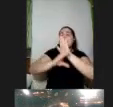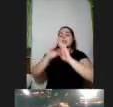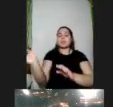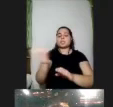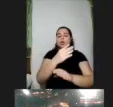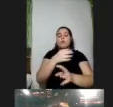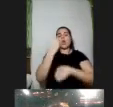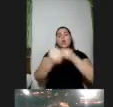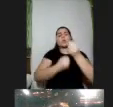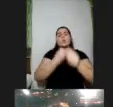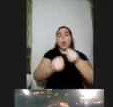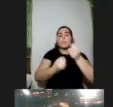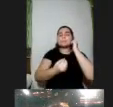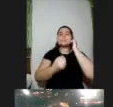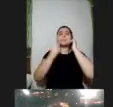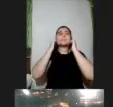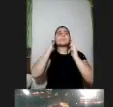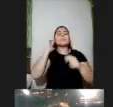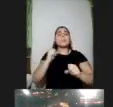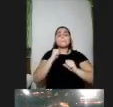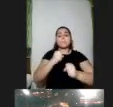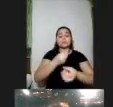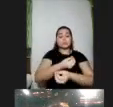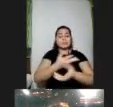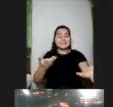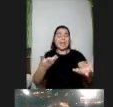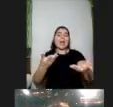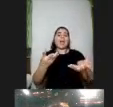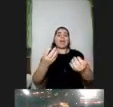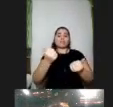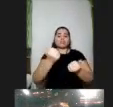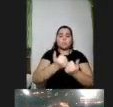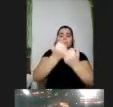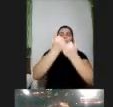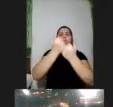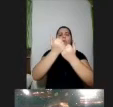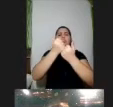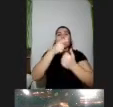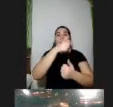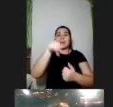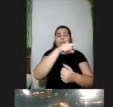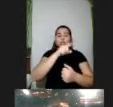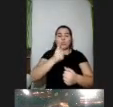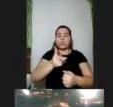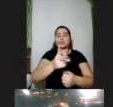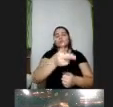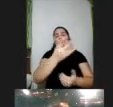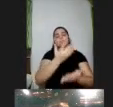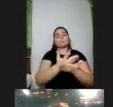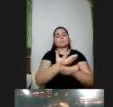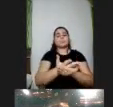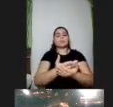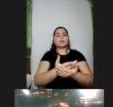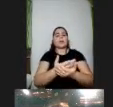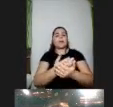pode oferecer opções de suporte para apoiar as pessoas na continuidade às vezes as pessoas têm um tempo de atenção